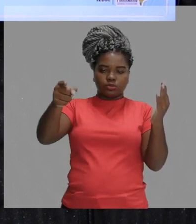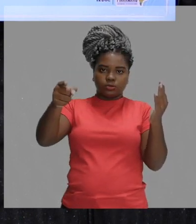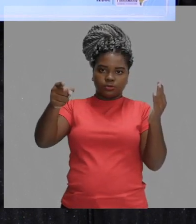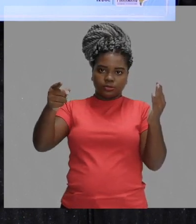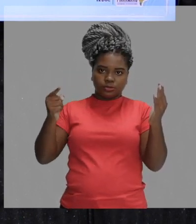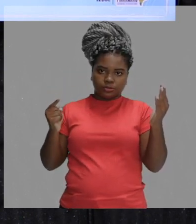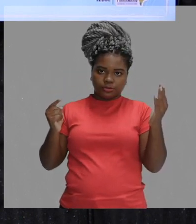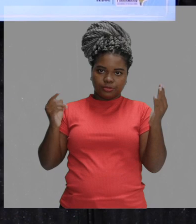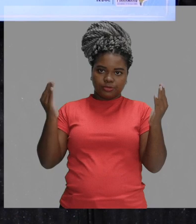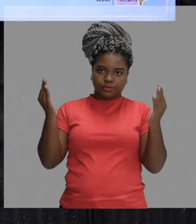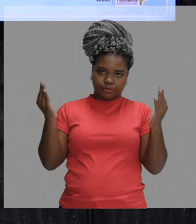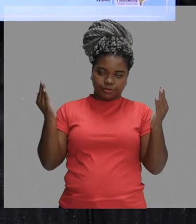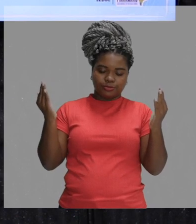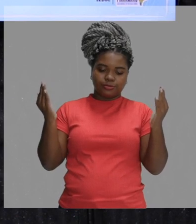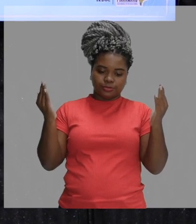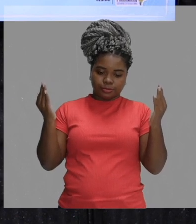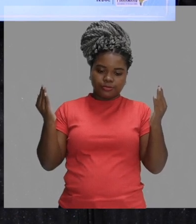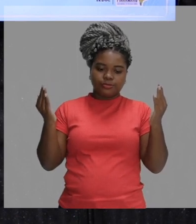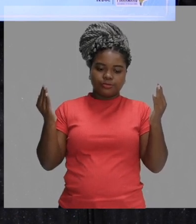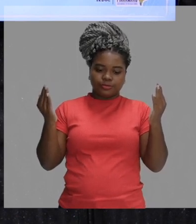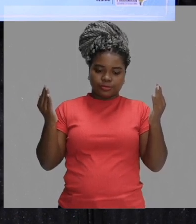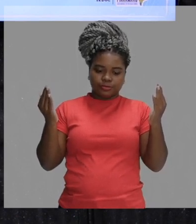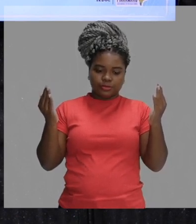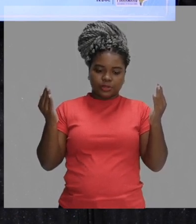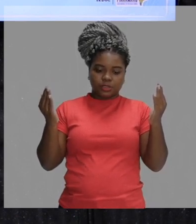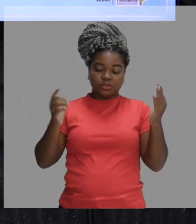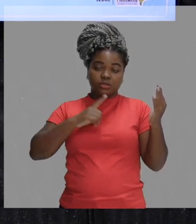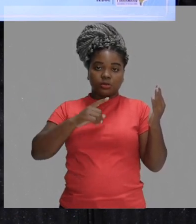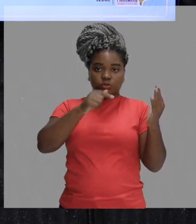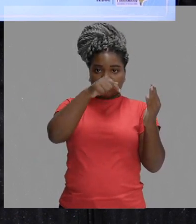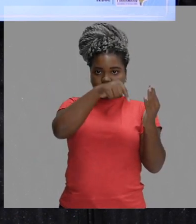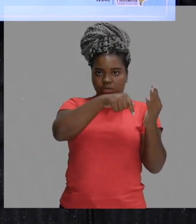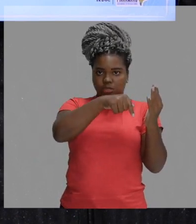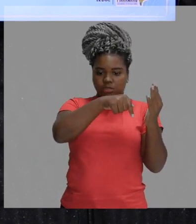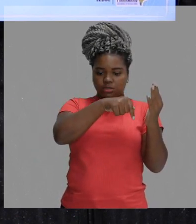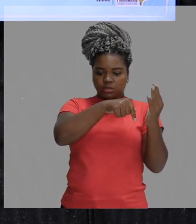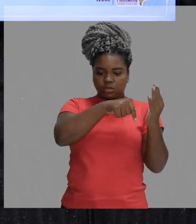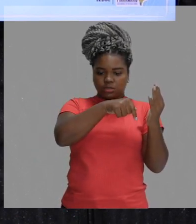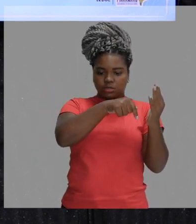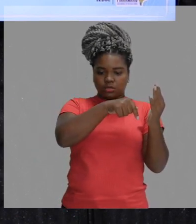Certo? Então, o caminho da fonte luminosa Q,